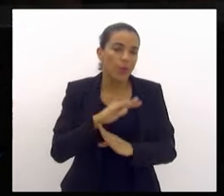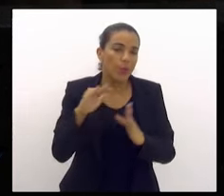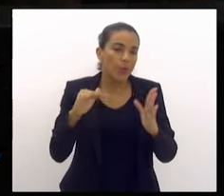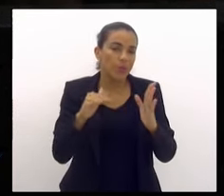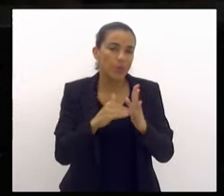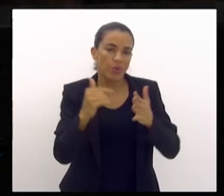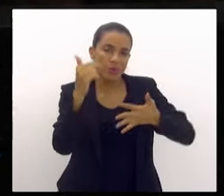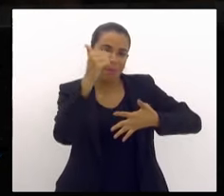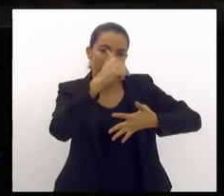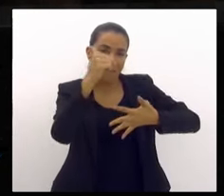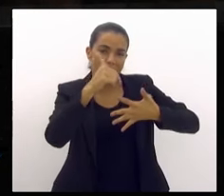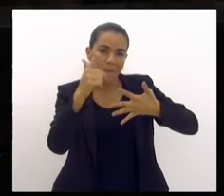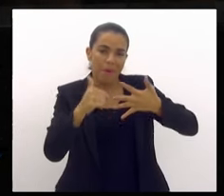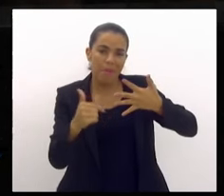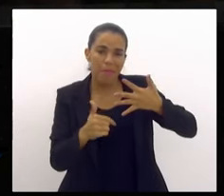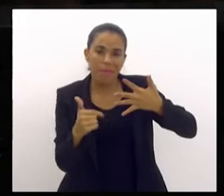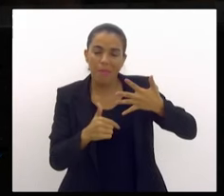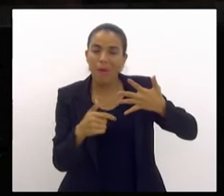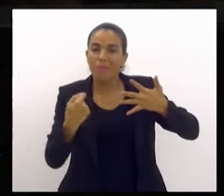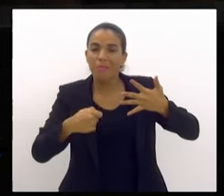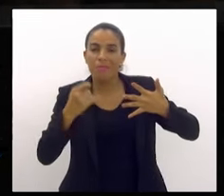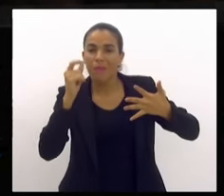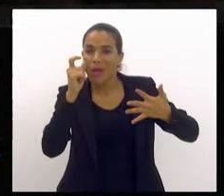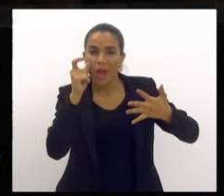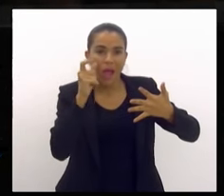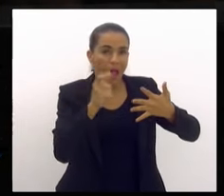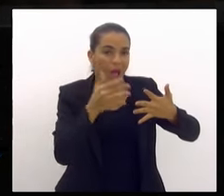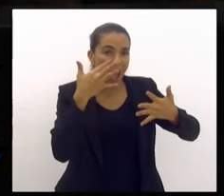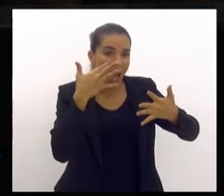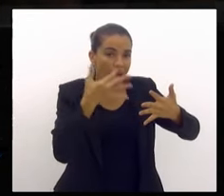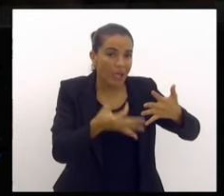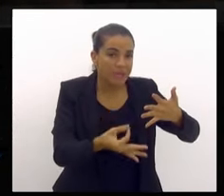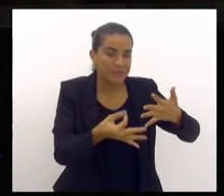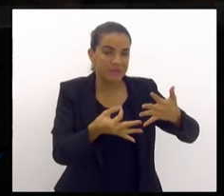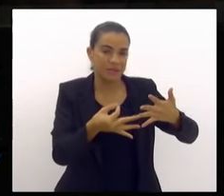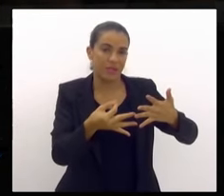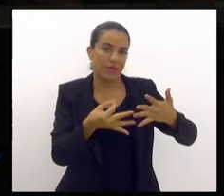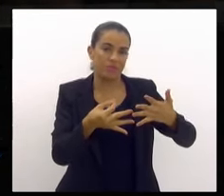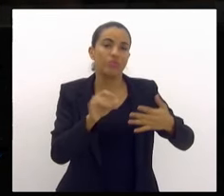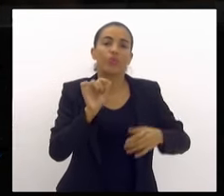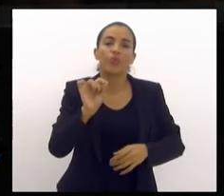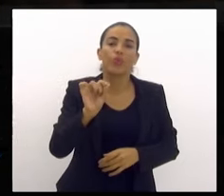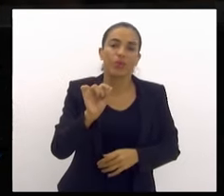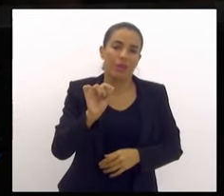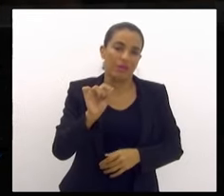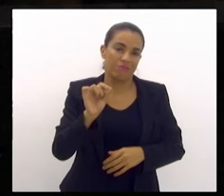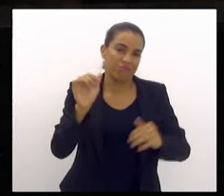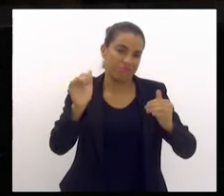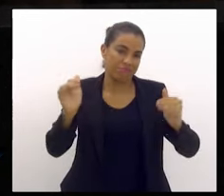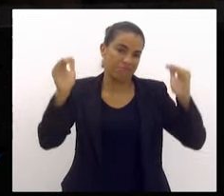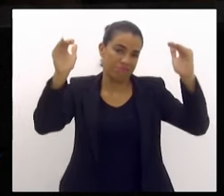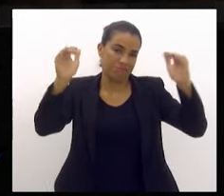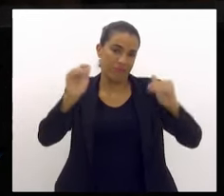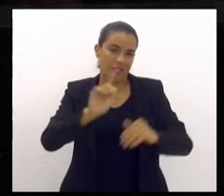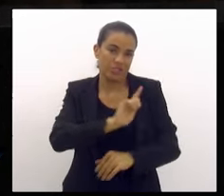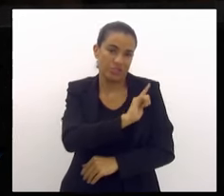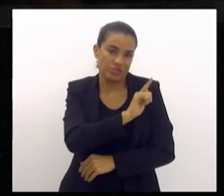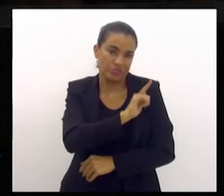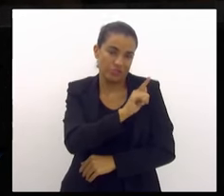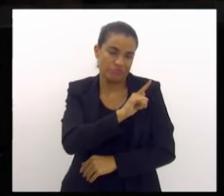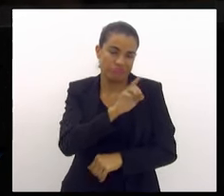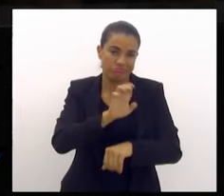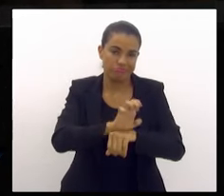merece muita atenção das autoridades que governam esse Estado. voto,